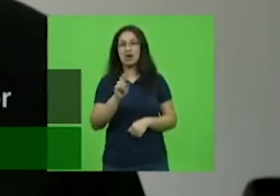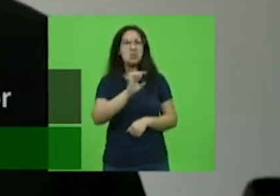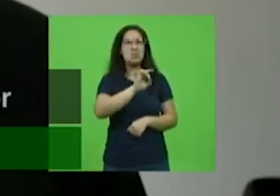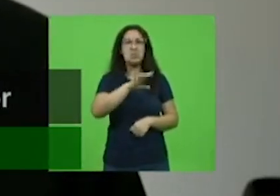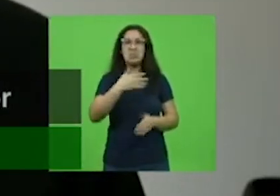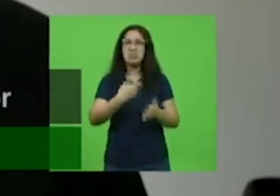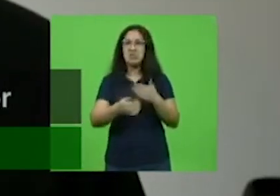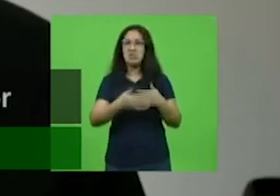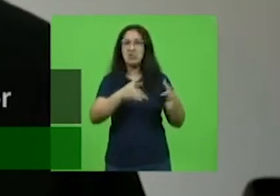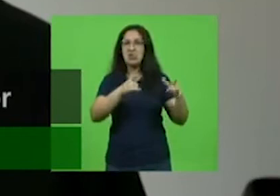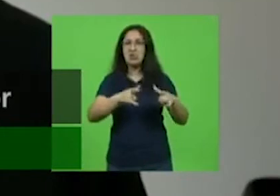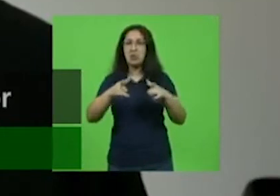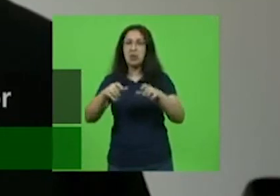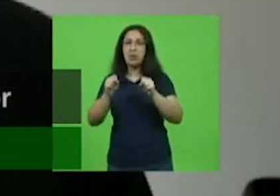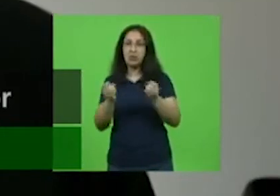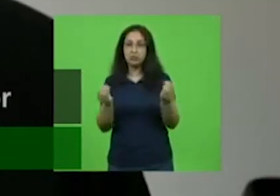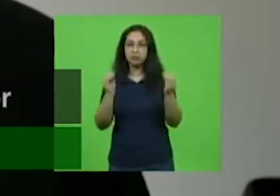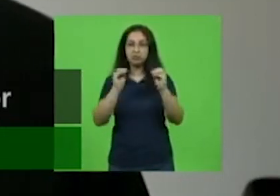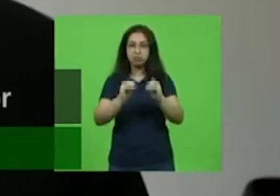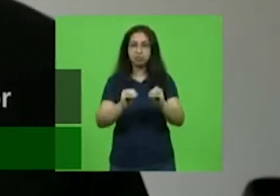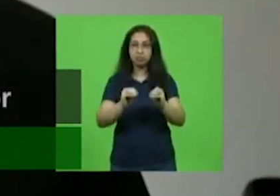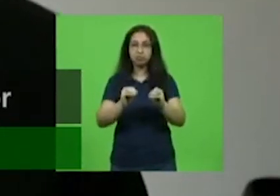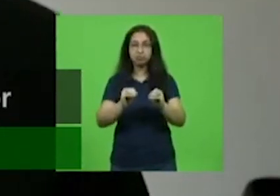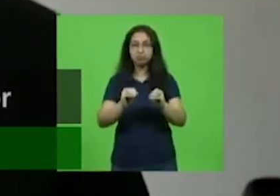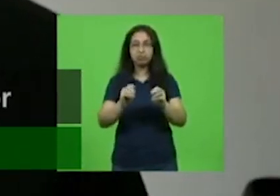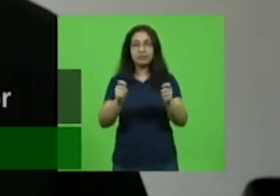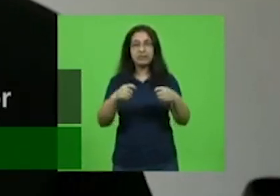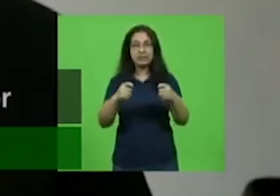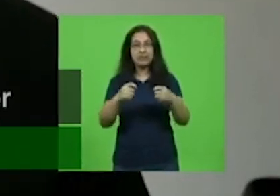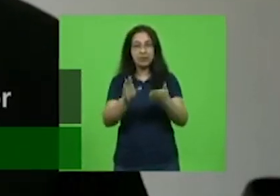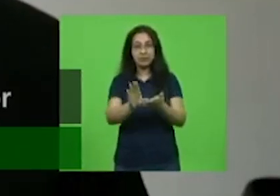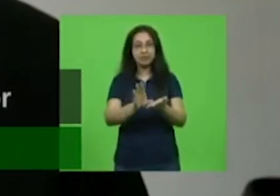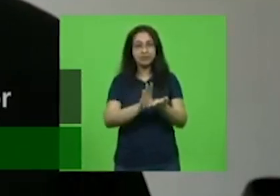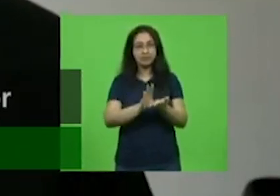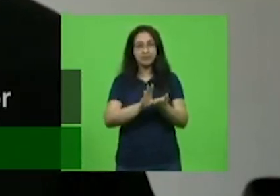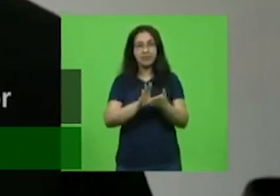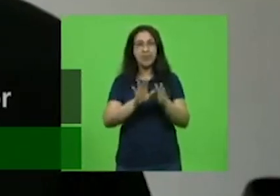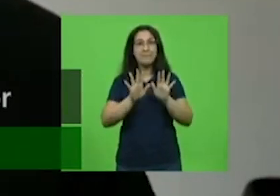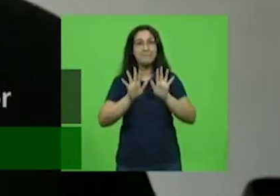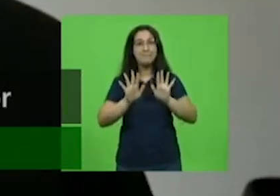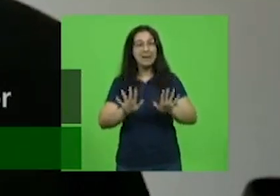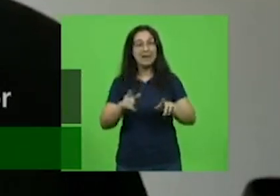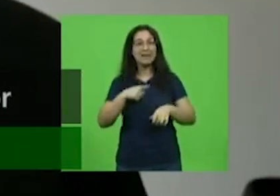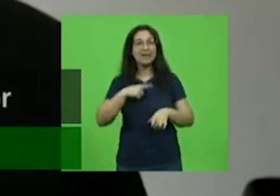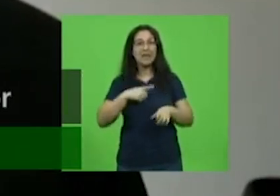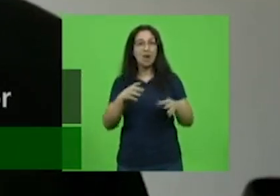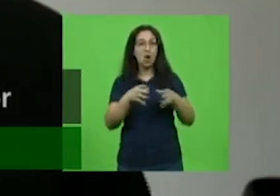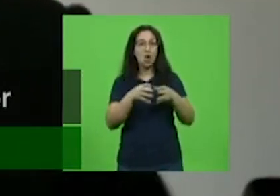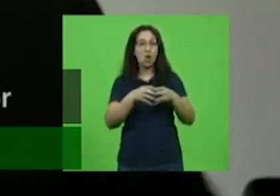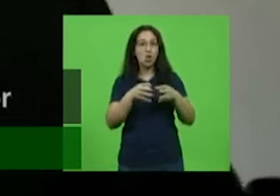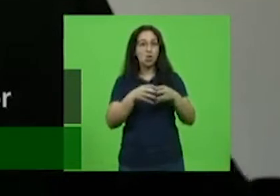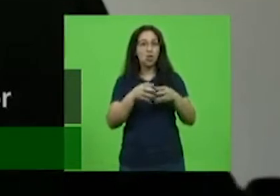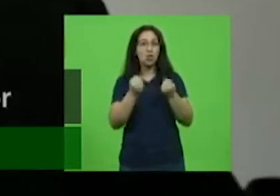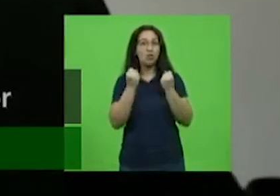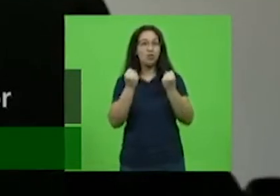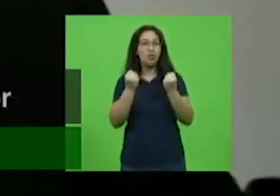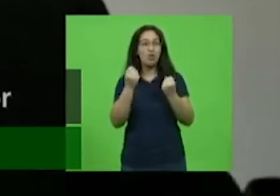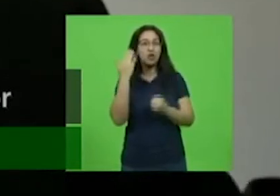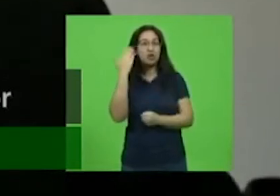poderia ter sido aplicado era lucro. Só que, infelizmente, existe um grupo muito forte e que entende muito de política